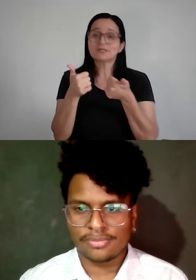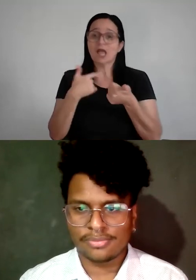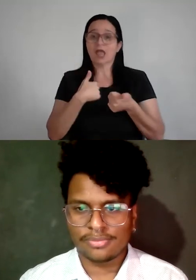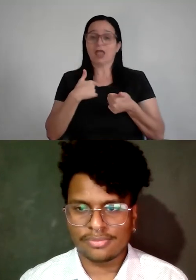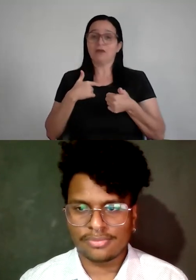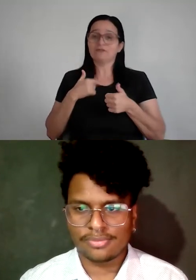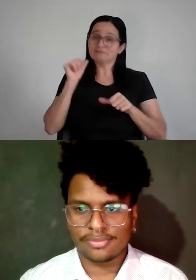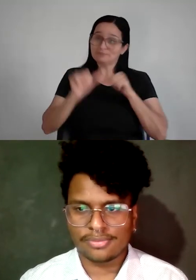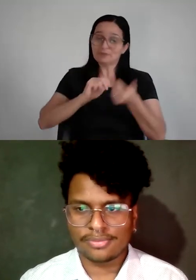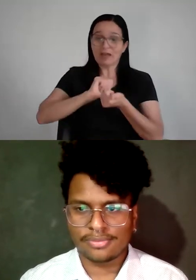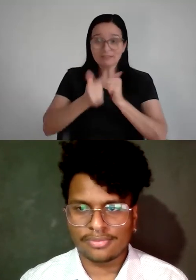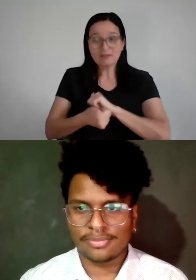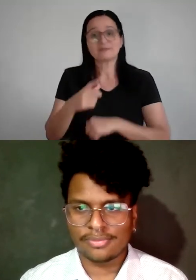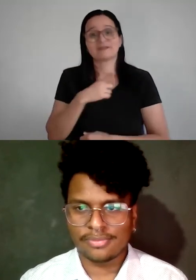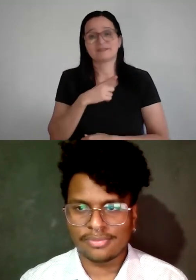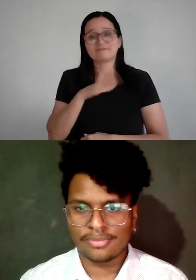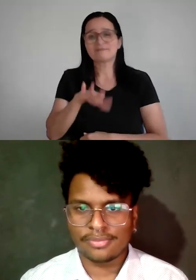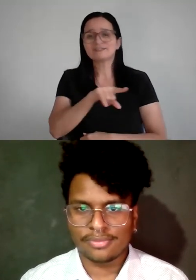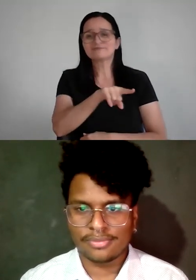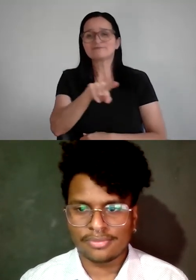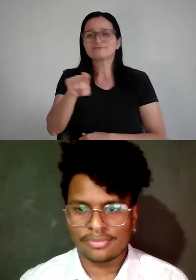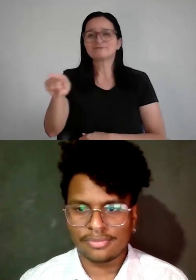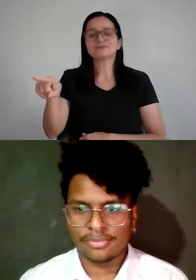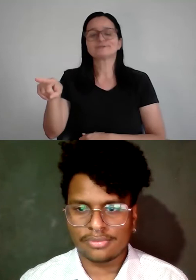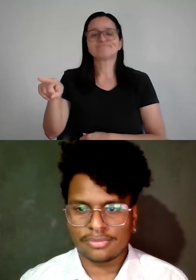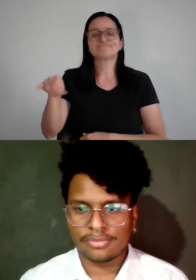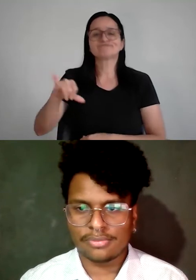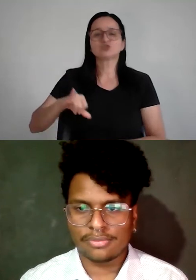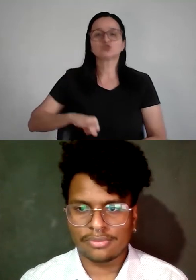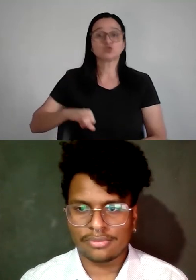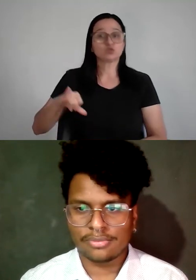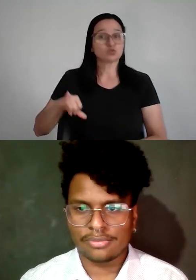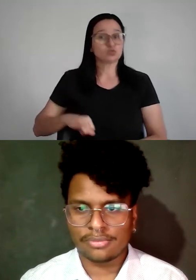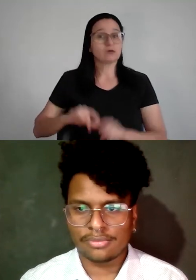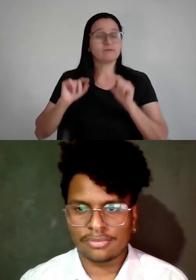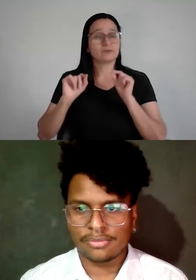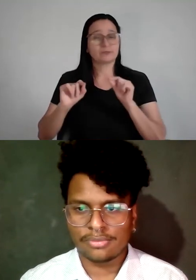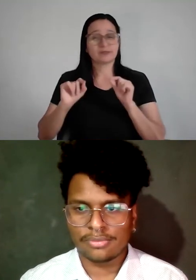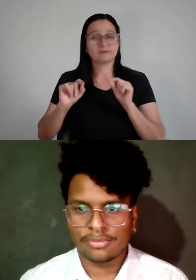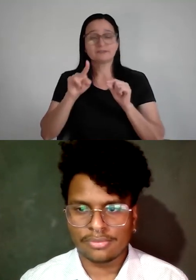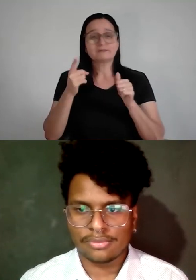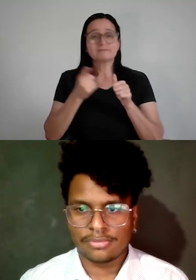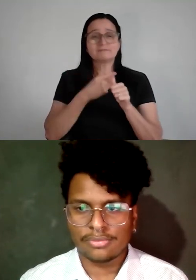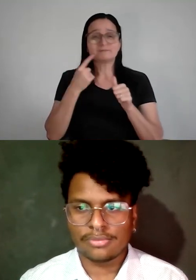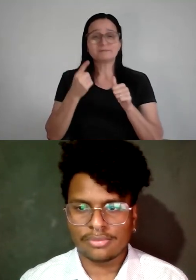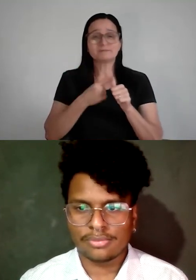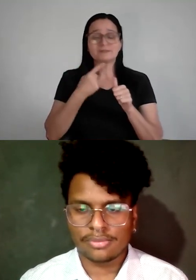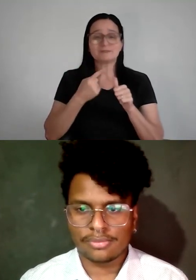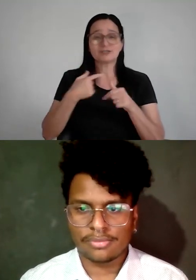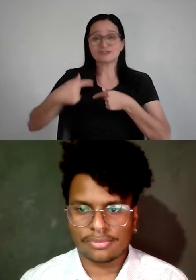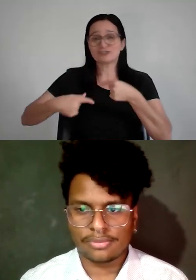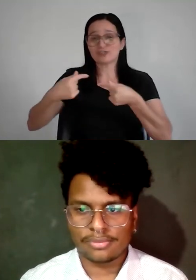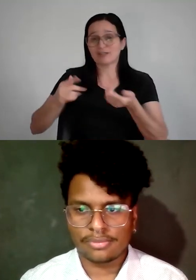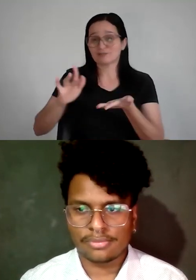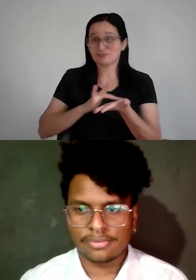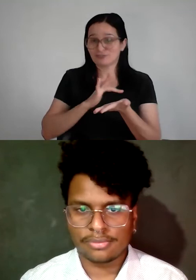adaptar, agora, eu acho que vocês estão sendo penalizados, e muito penalizados, vocês são a primeira geração digital, eu não tinha